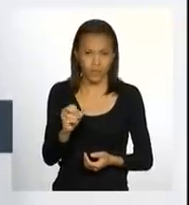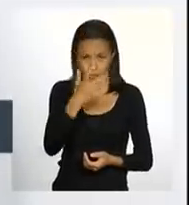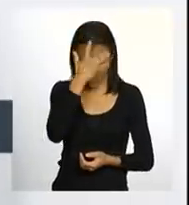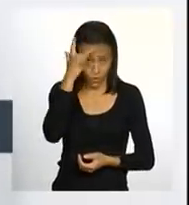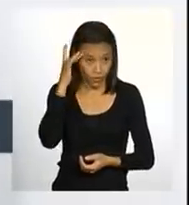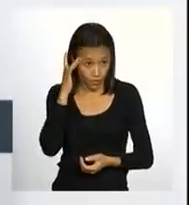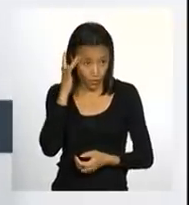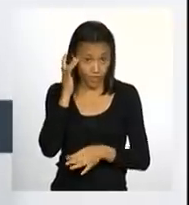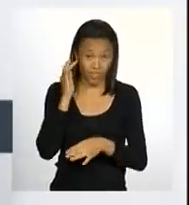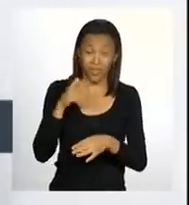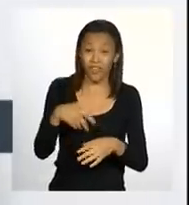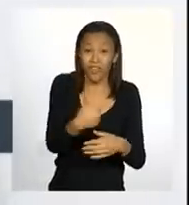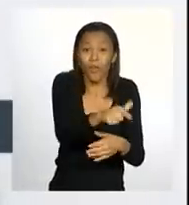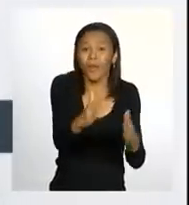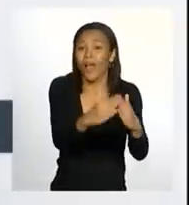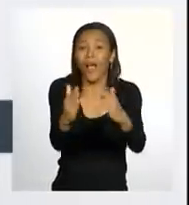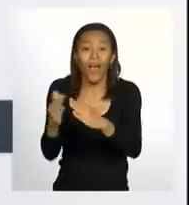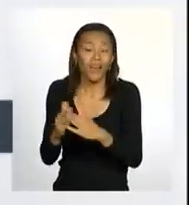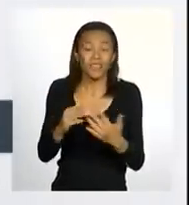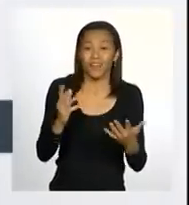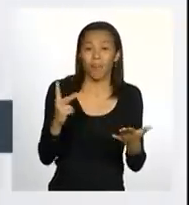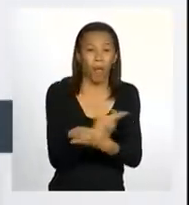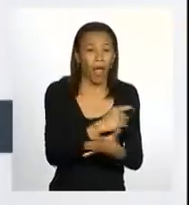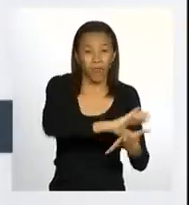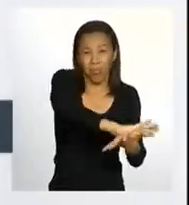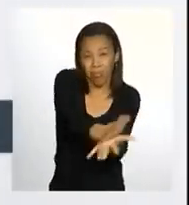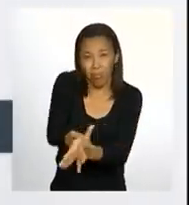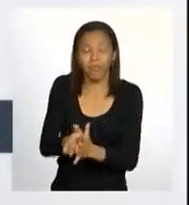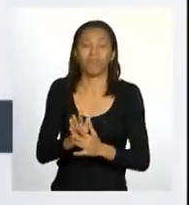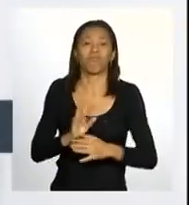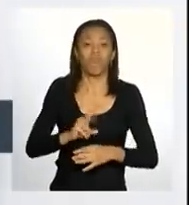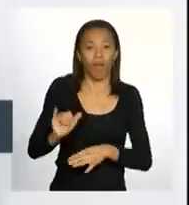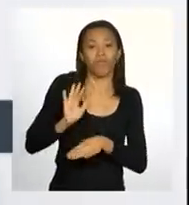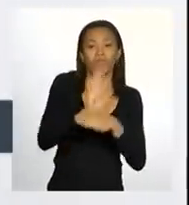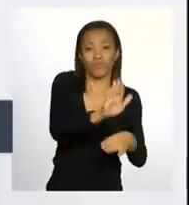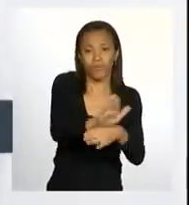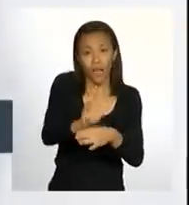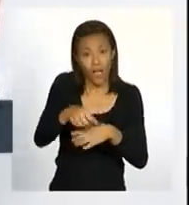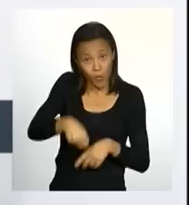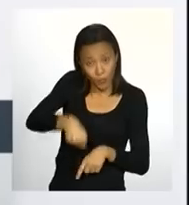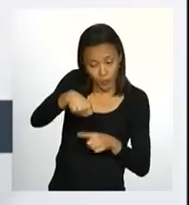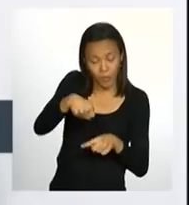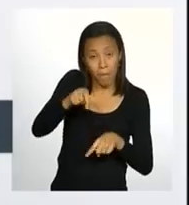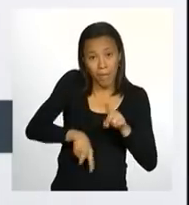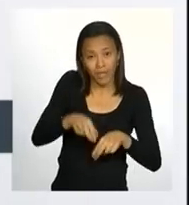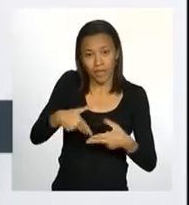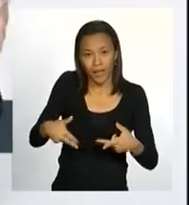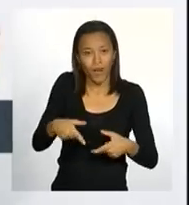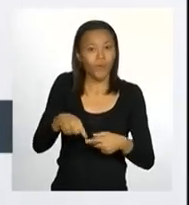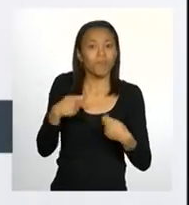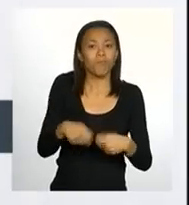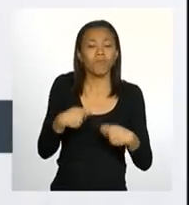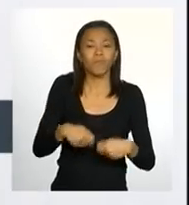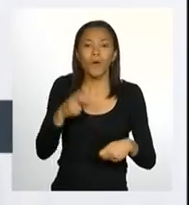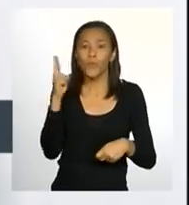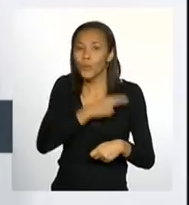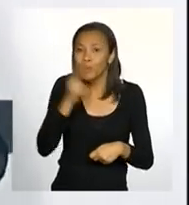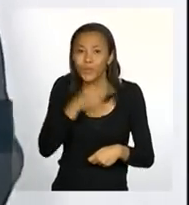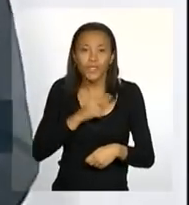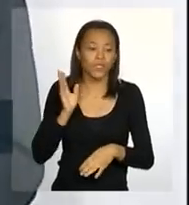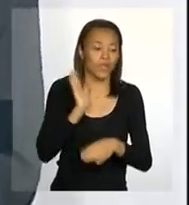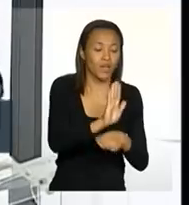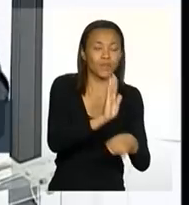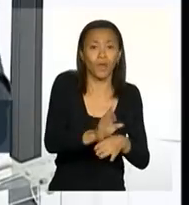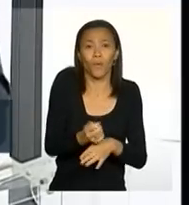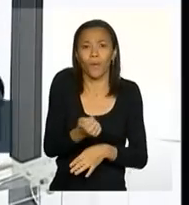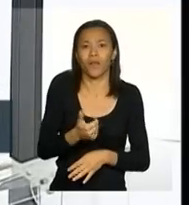1.500 pessoas desabrigadas na situação de desastre, então são um kit já preparado para necessidade de socorrer quase